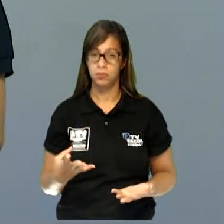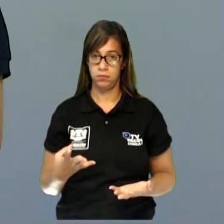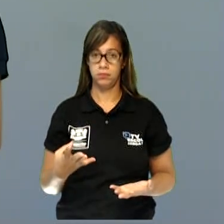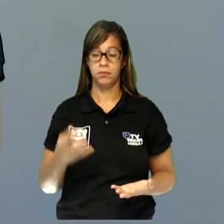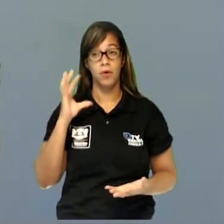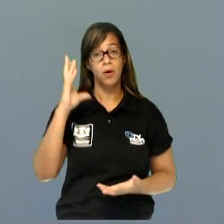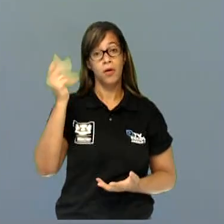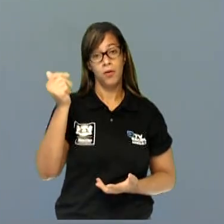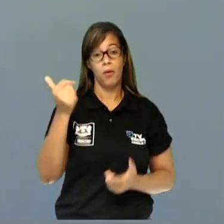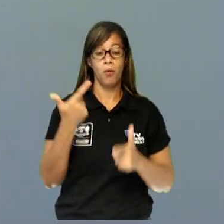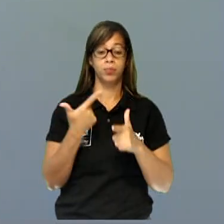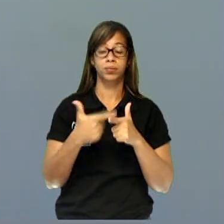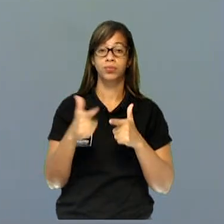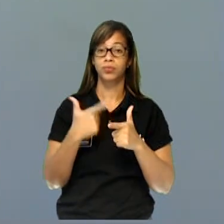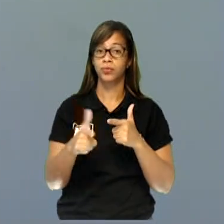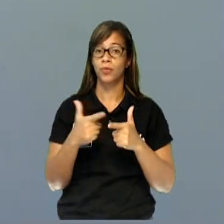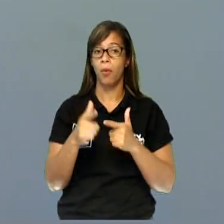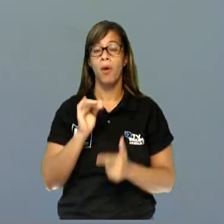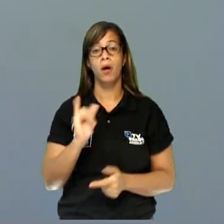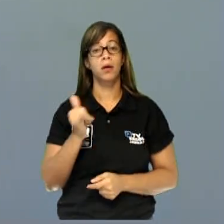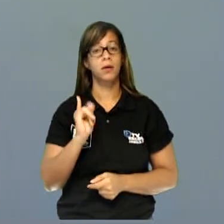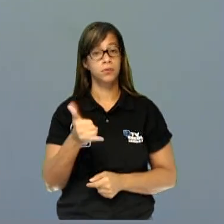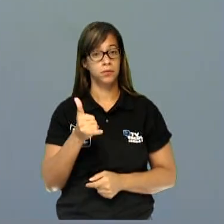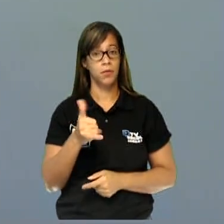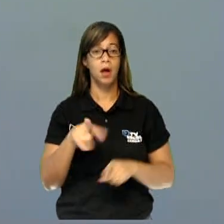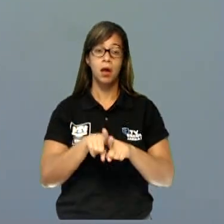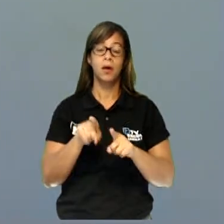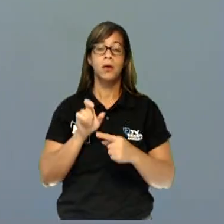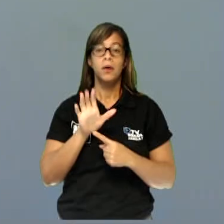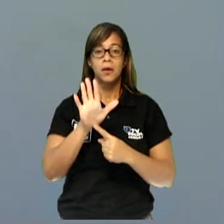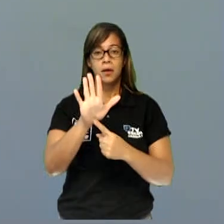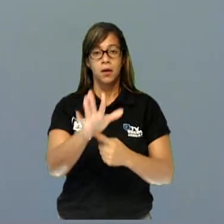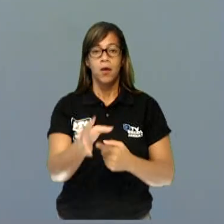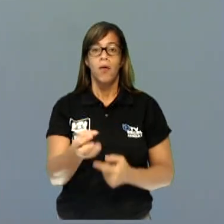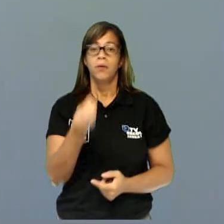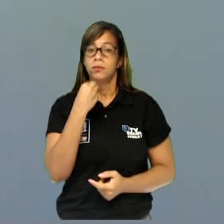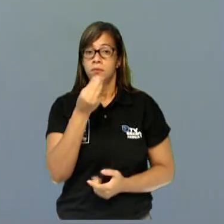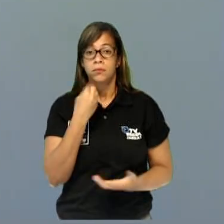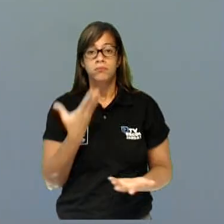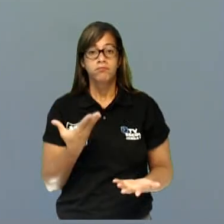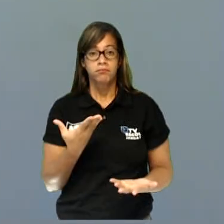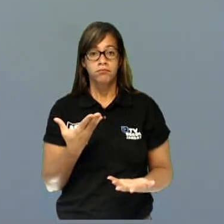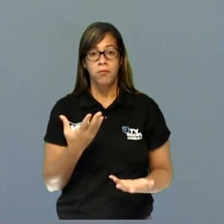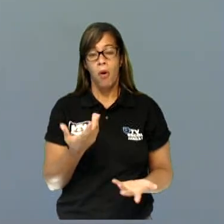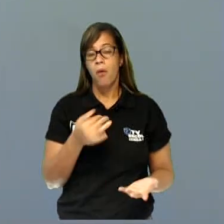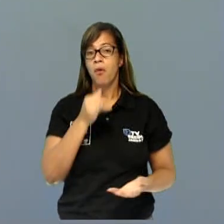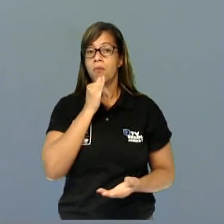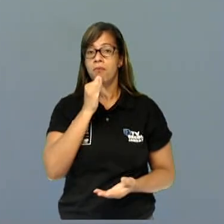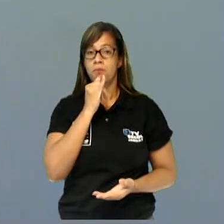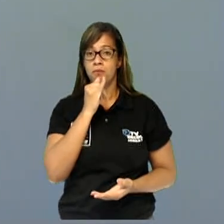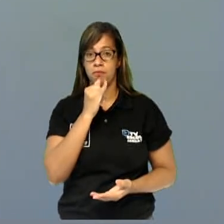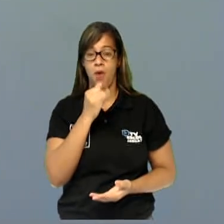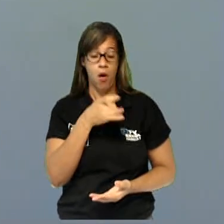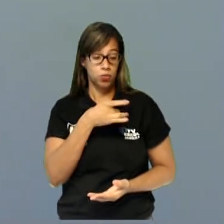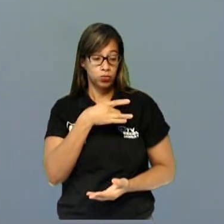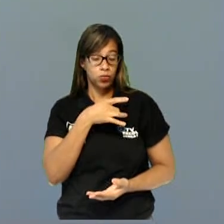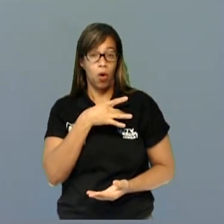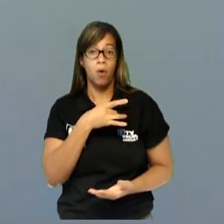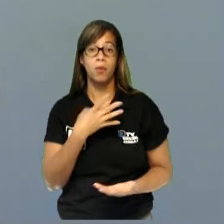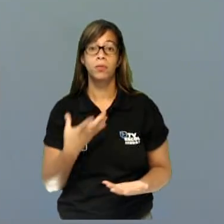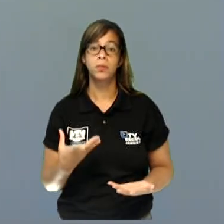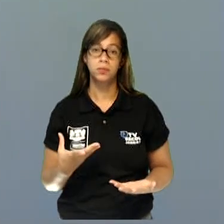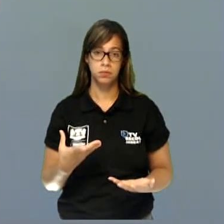situações da narrativa. E também disse sua fraqueza, que é um momento em que ele vai mostrar a sua bravura, quando ele conseguir